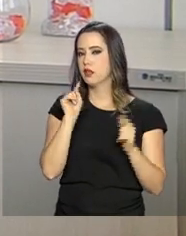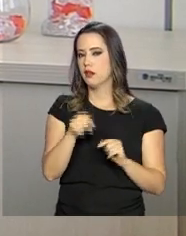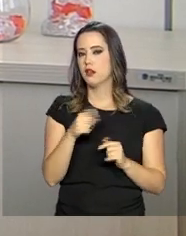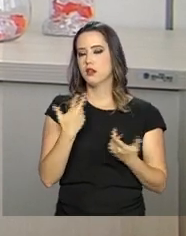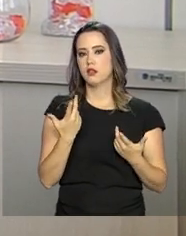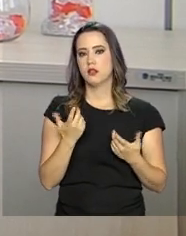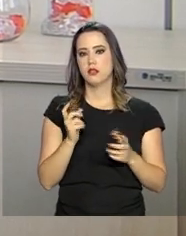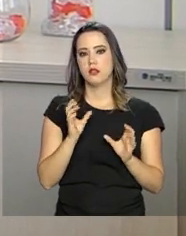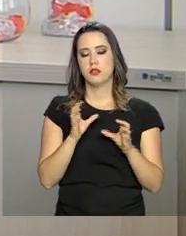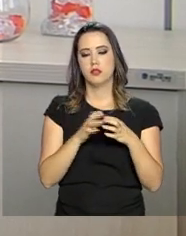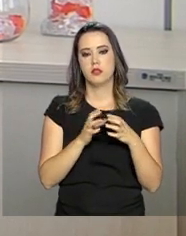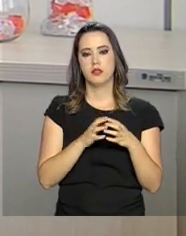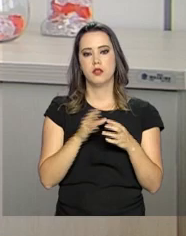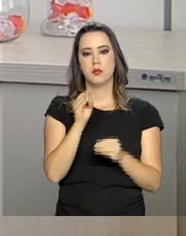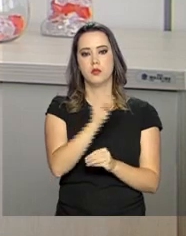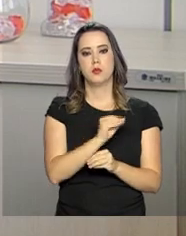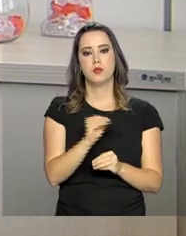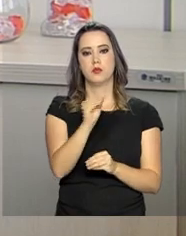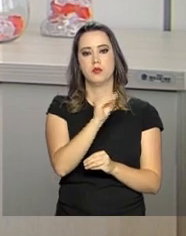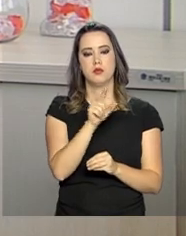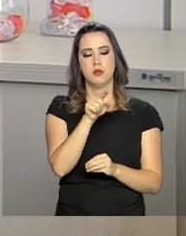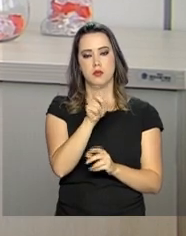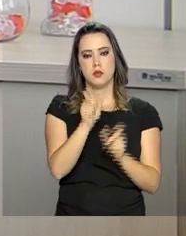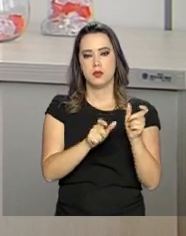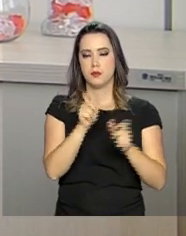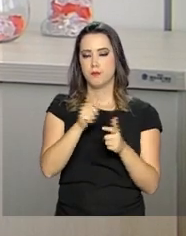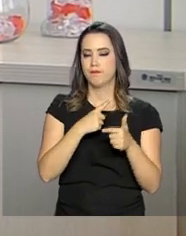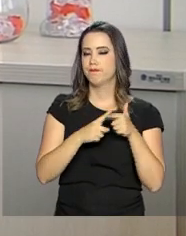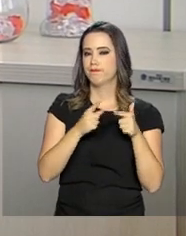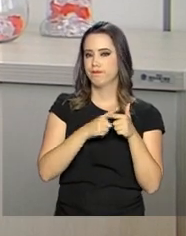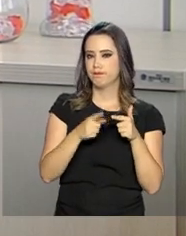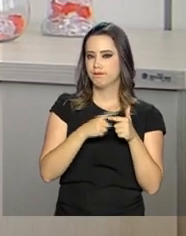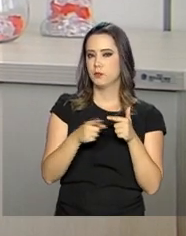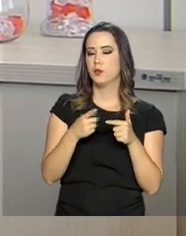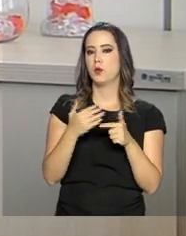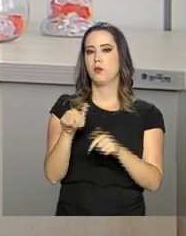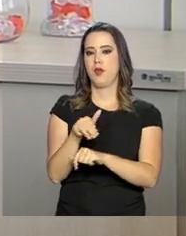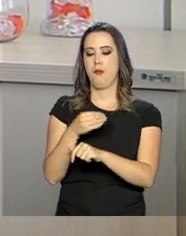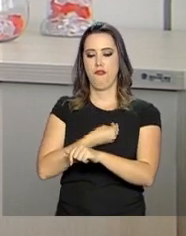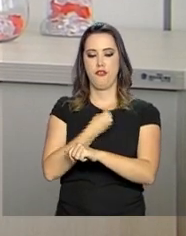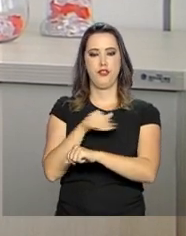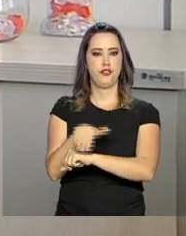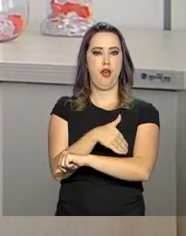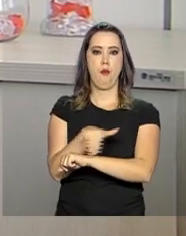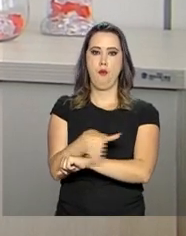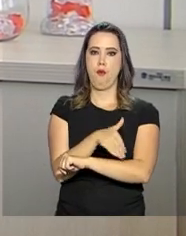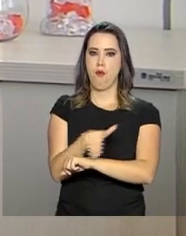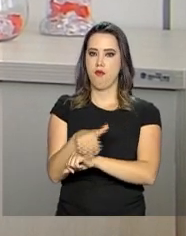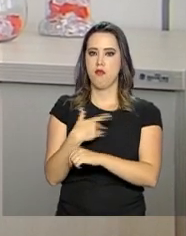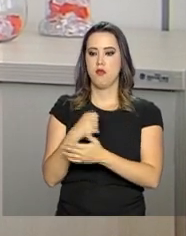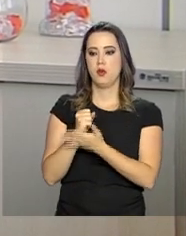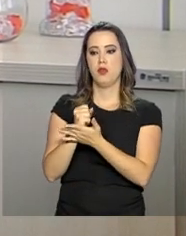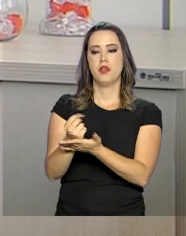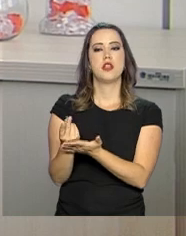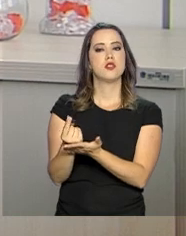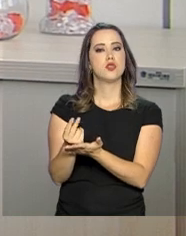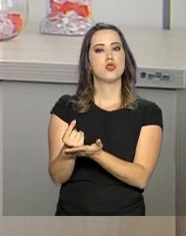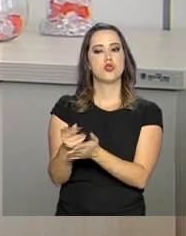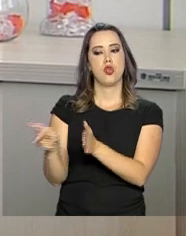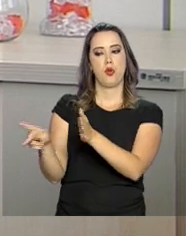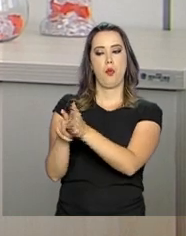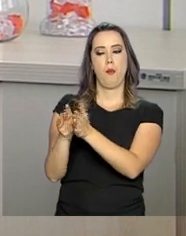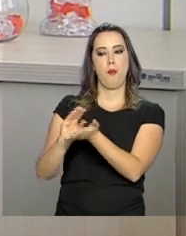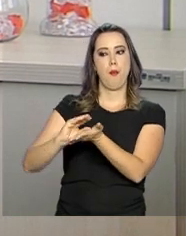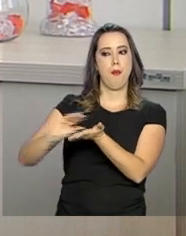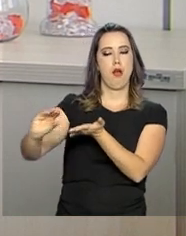para atender as pessoas em situação de rua e oferece cofinanciamento, existe um